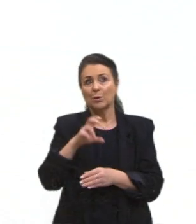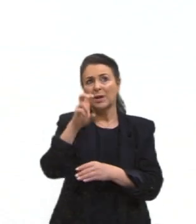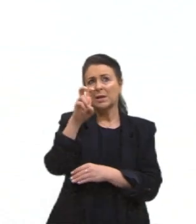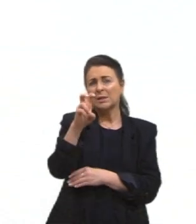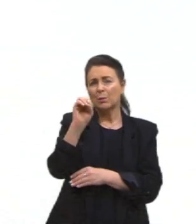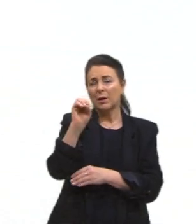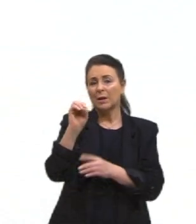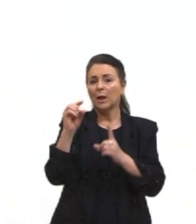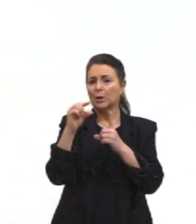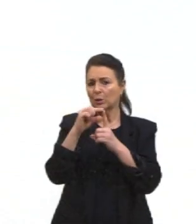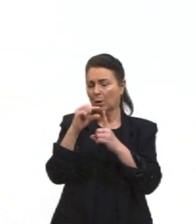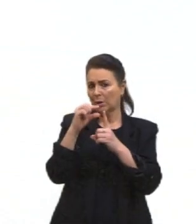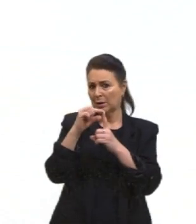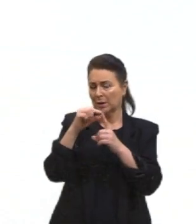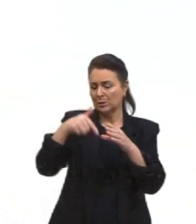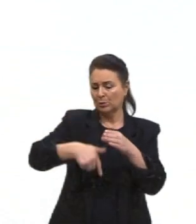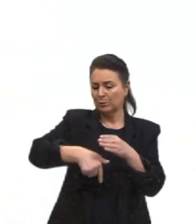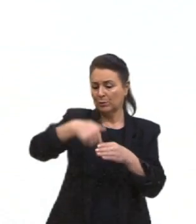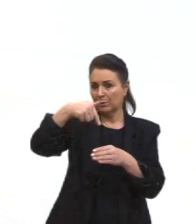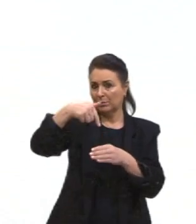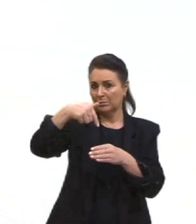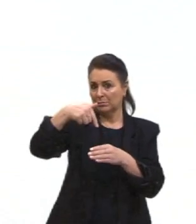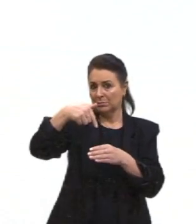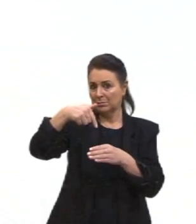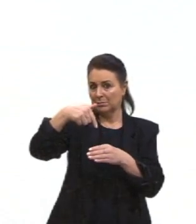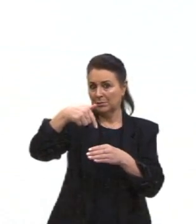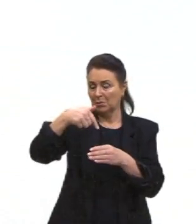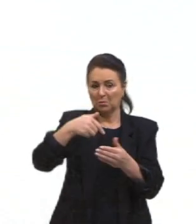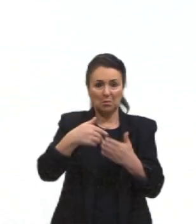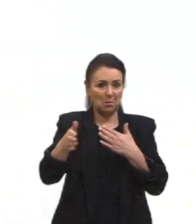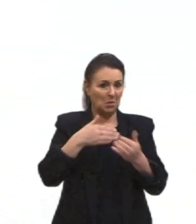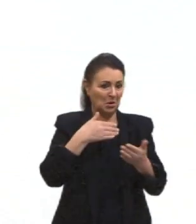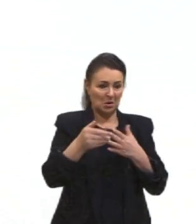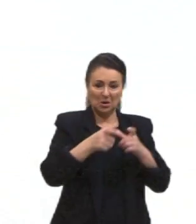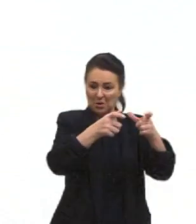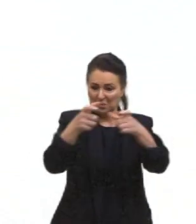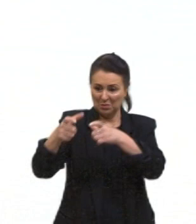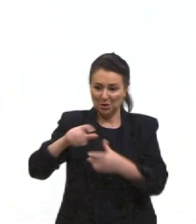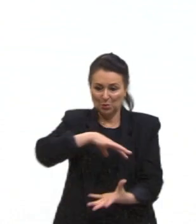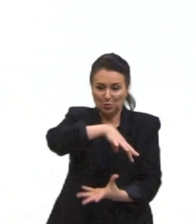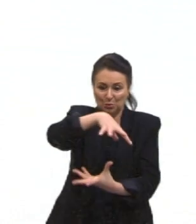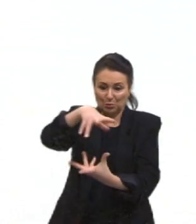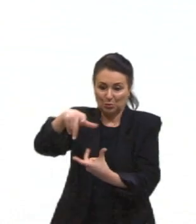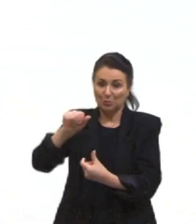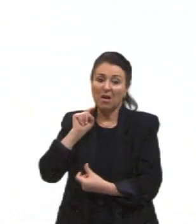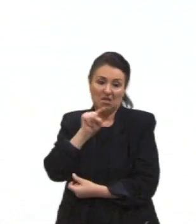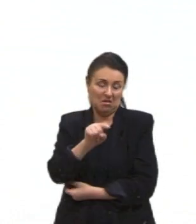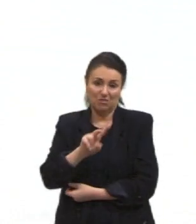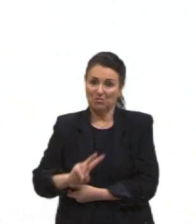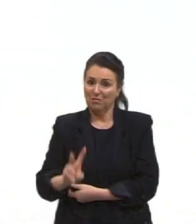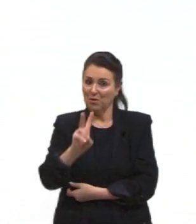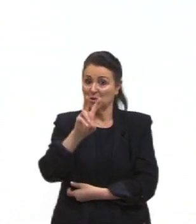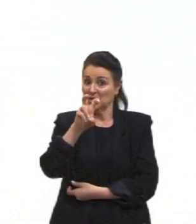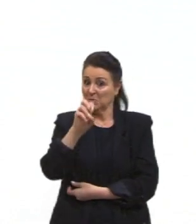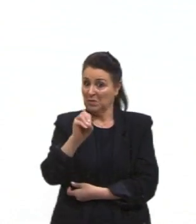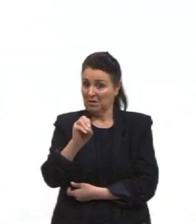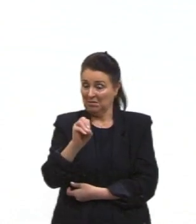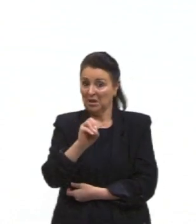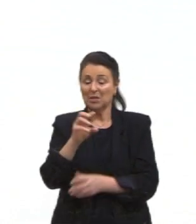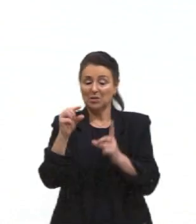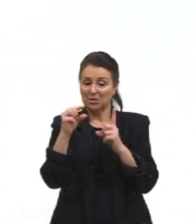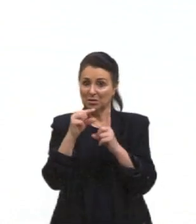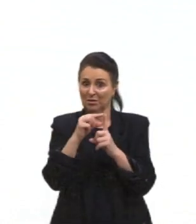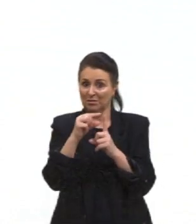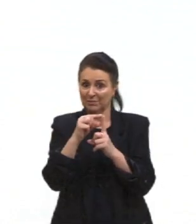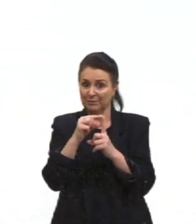em qualquer lugar do mundo, vai estar o preço mínimo é esse, tá, por menos que tu consiga tentar negociar é esse aí. Então,